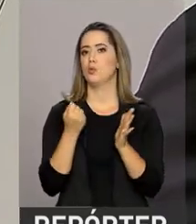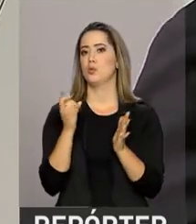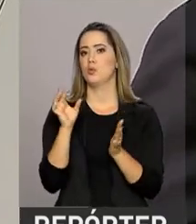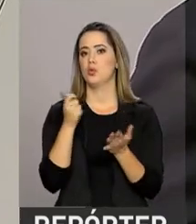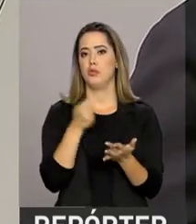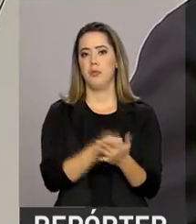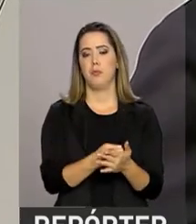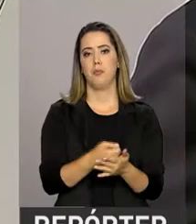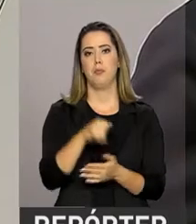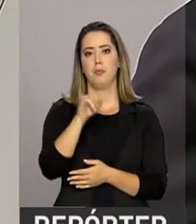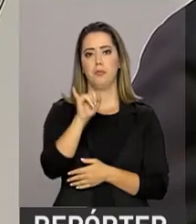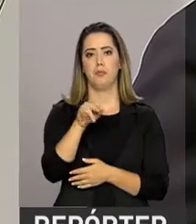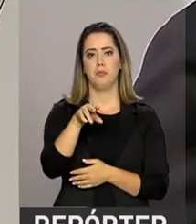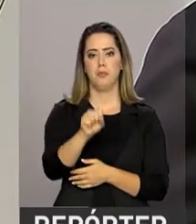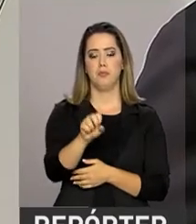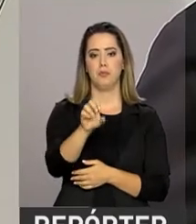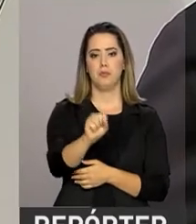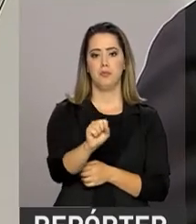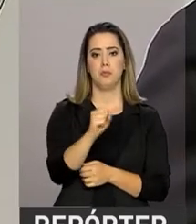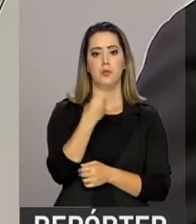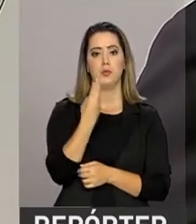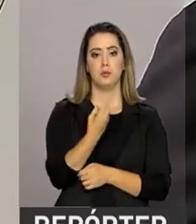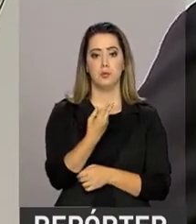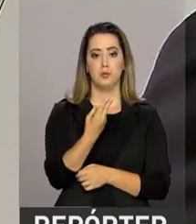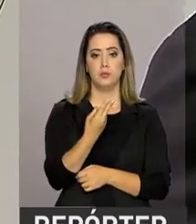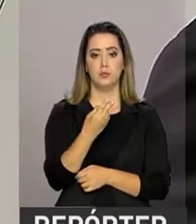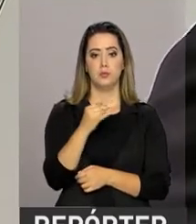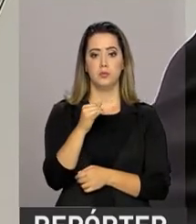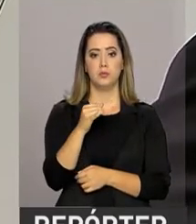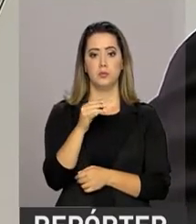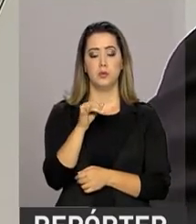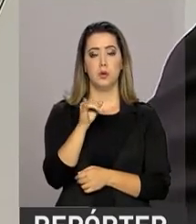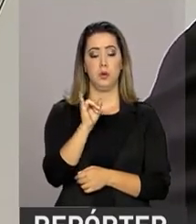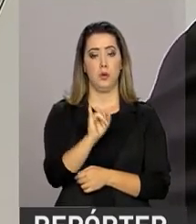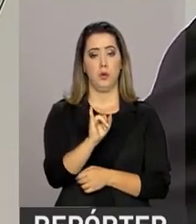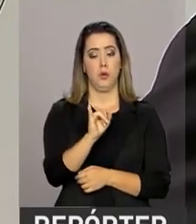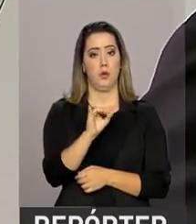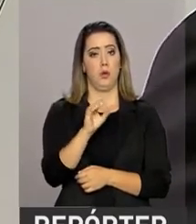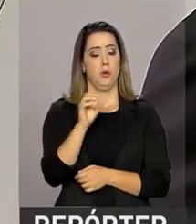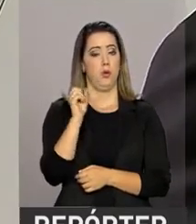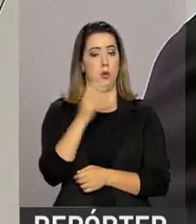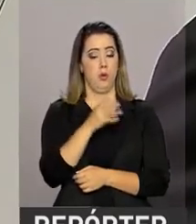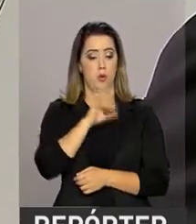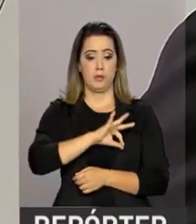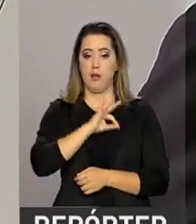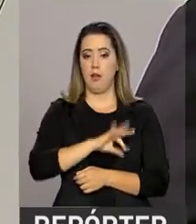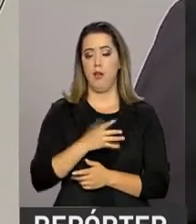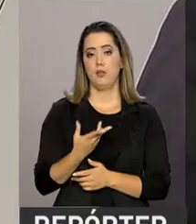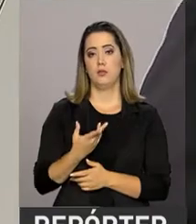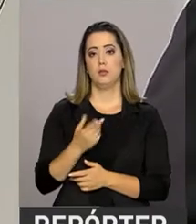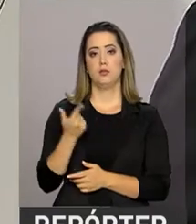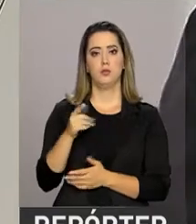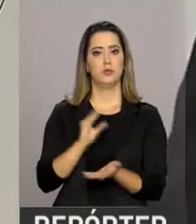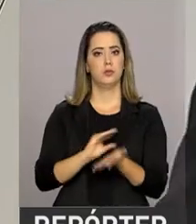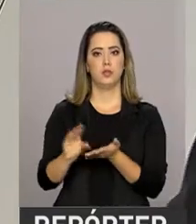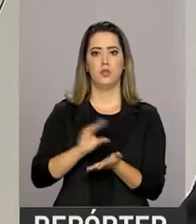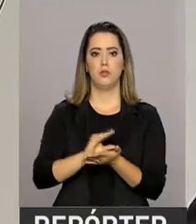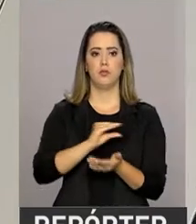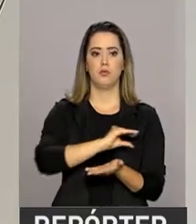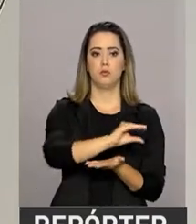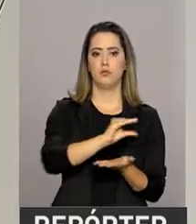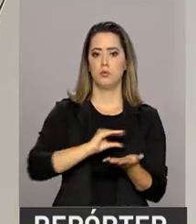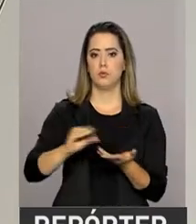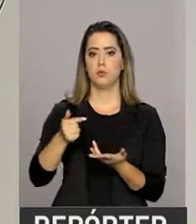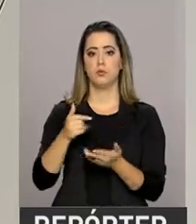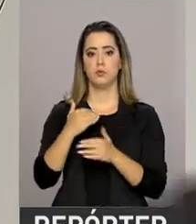para pagar vencimento de servidor e previdência social. Você não vai ter investimento, você não vai ter crescimento do